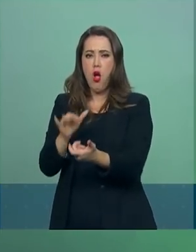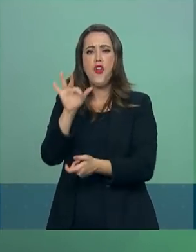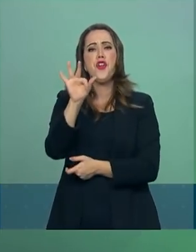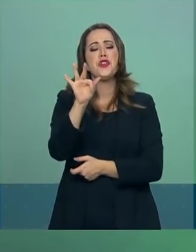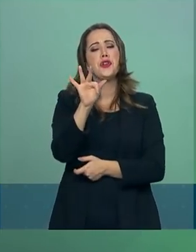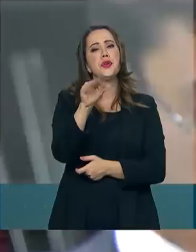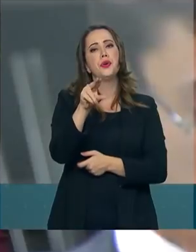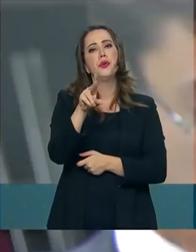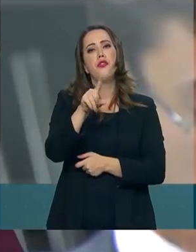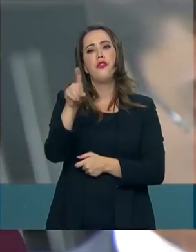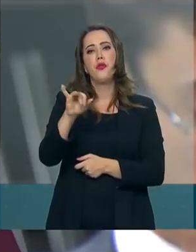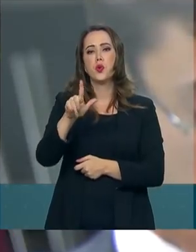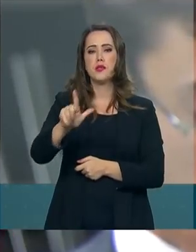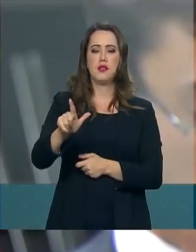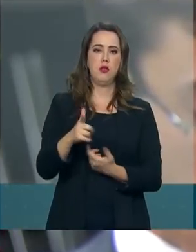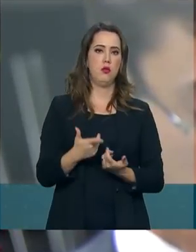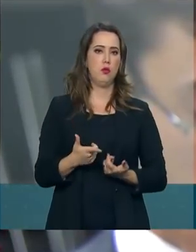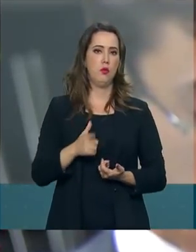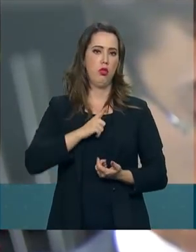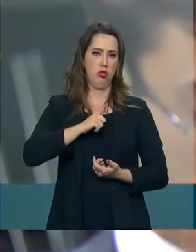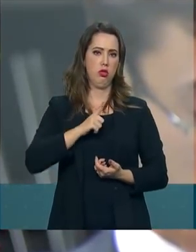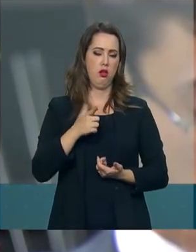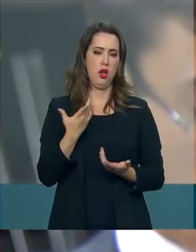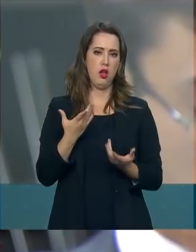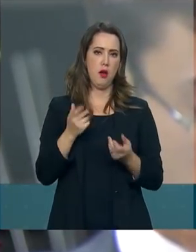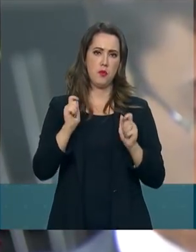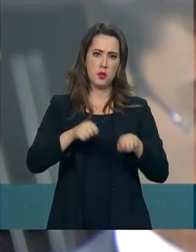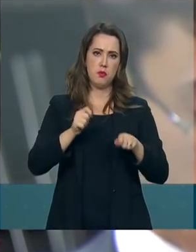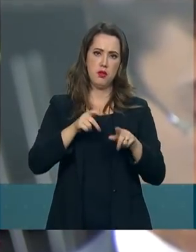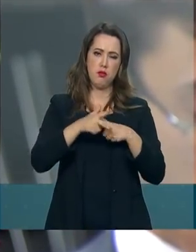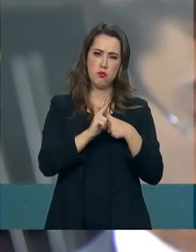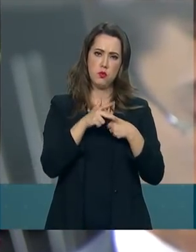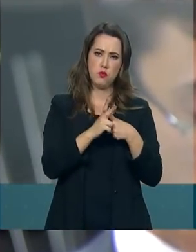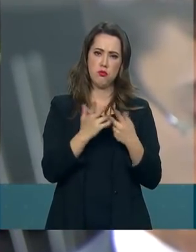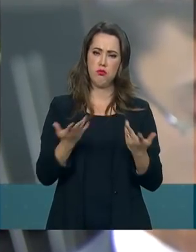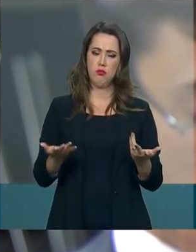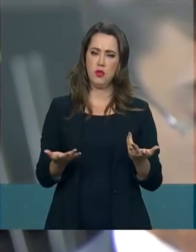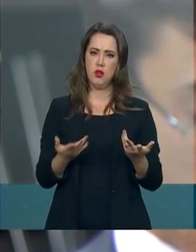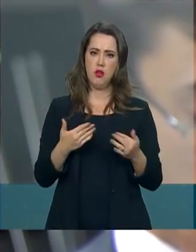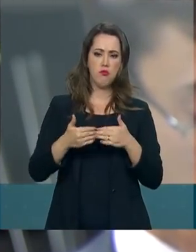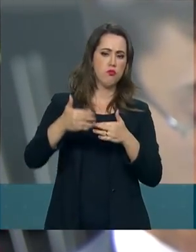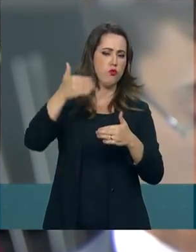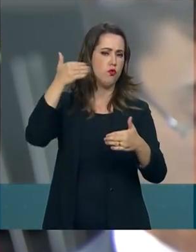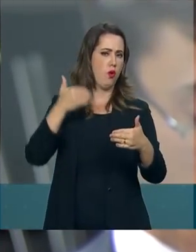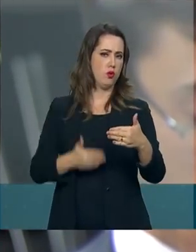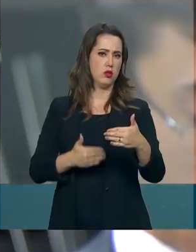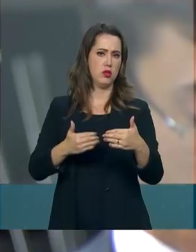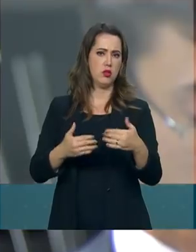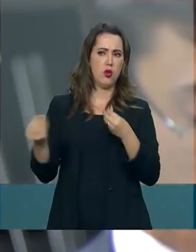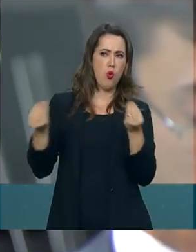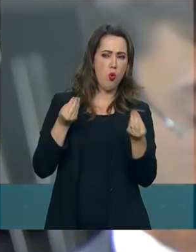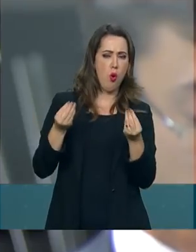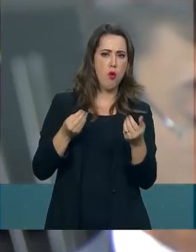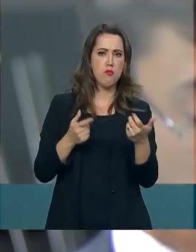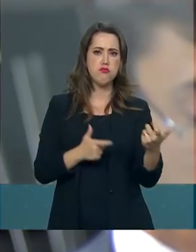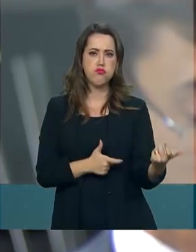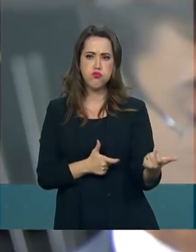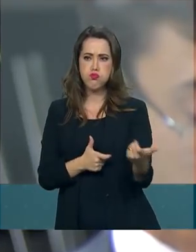nessa boa vontade do governo, de fazer ajustes no decreto, de recuo em relação aos fuzis?